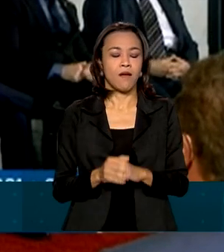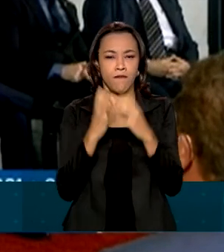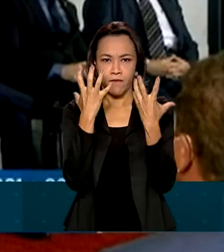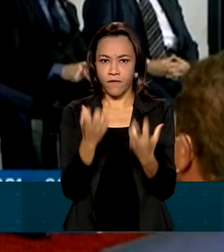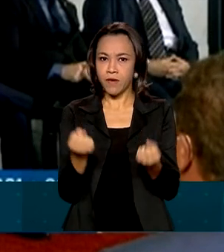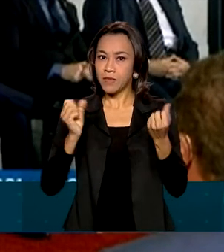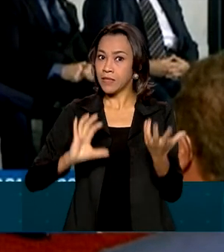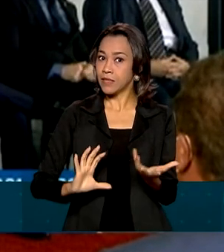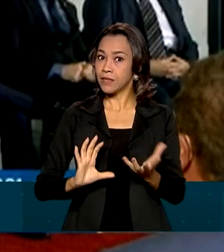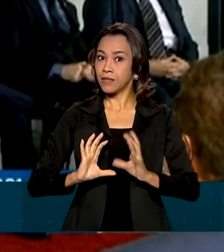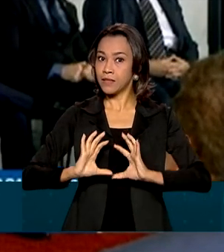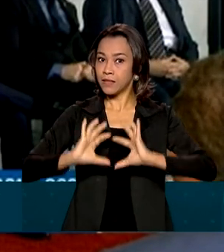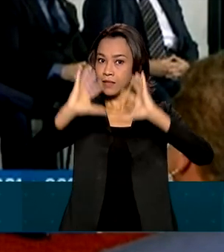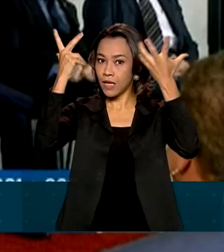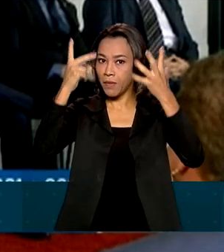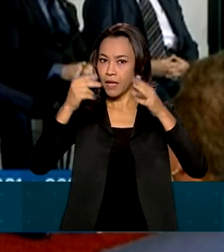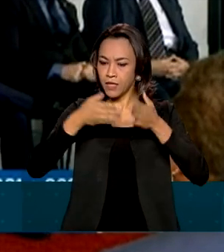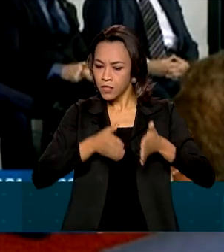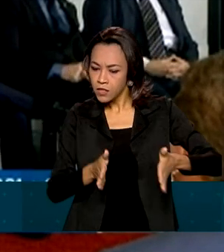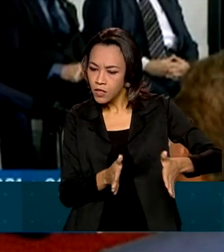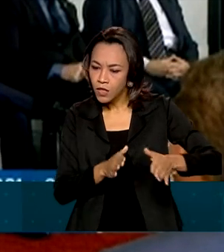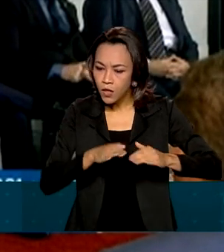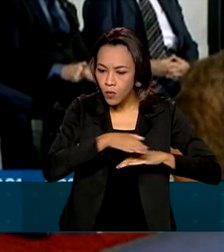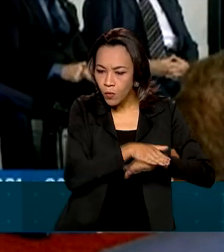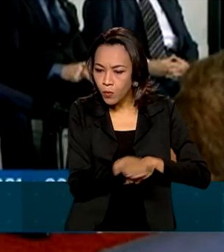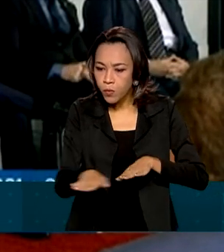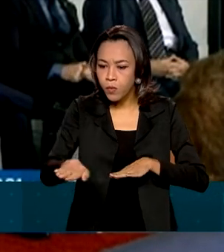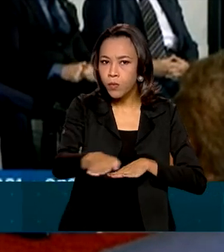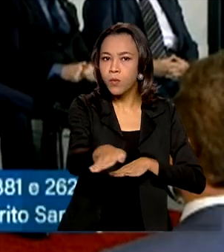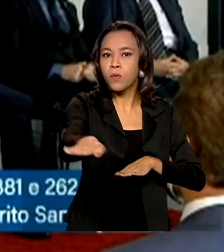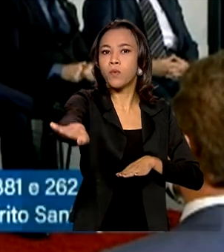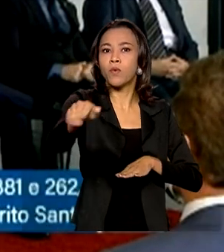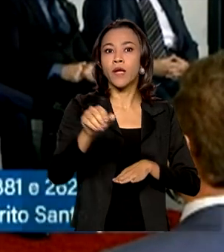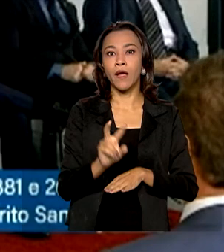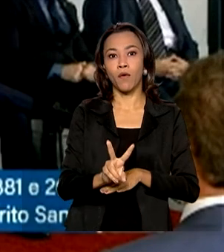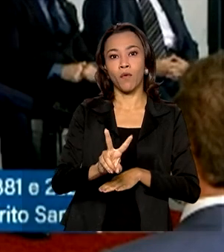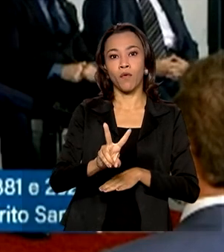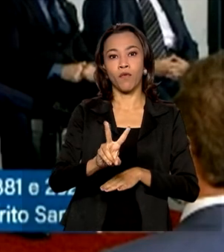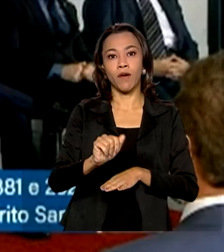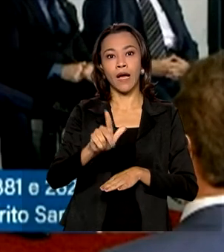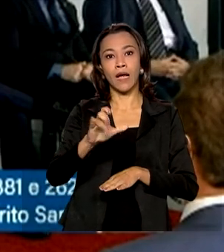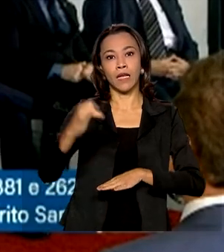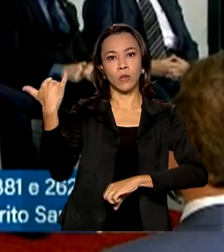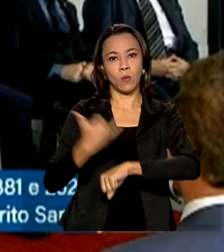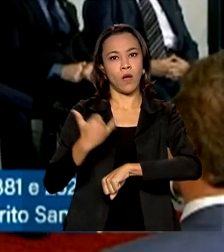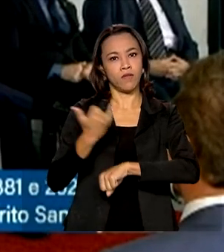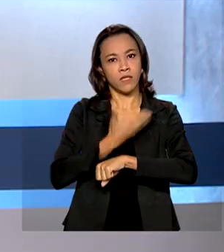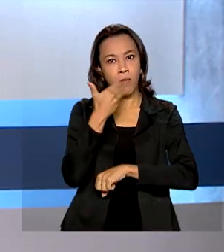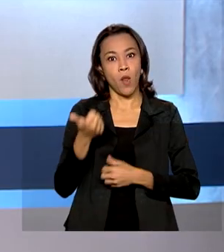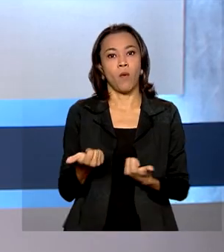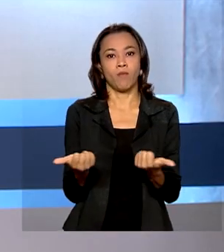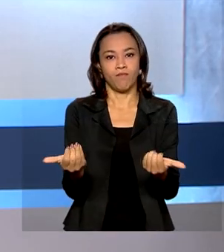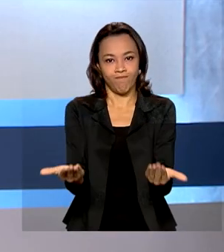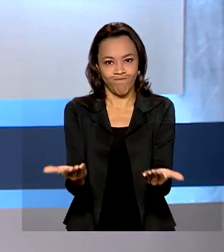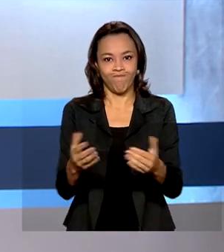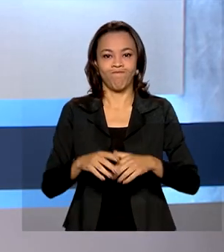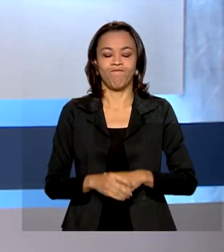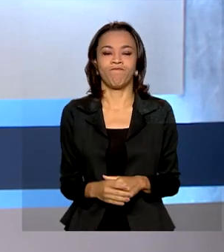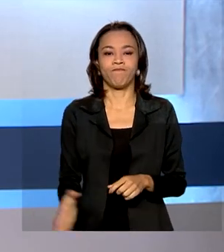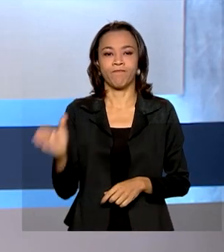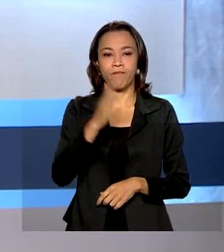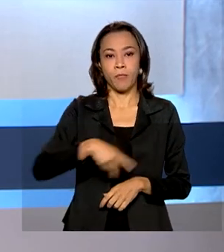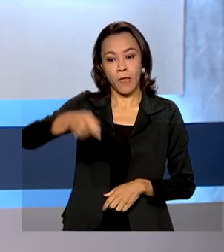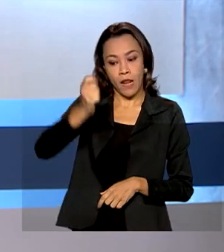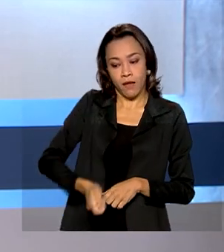porque o Vale do Aço, o importante polo siderúrgico, vai ganhar uma melhor condição logística. Olha, o